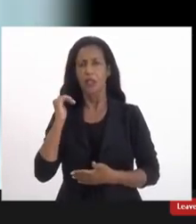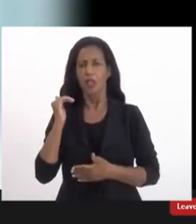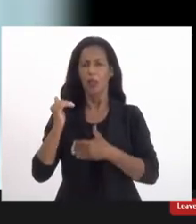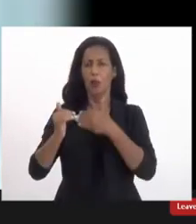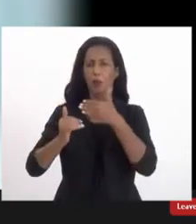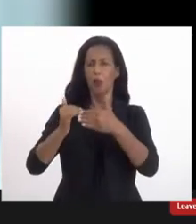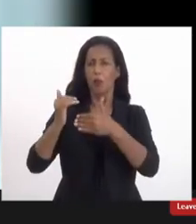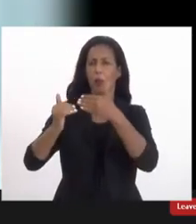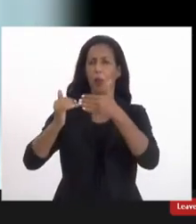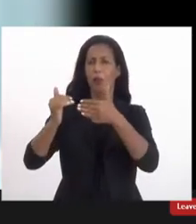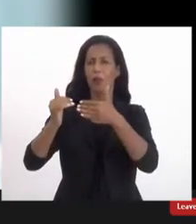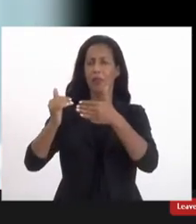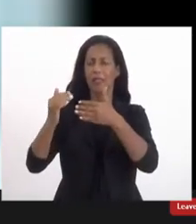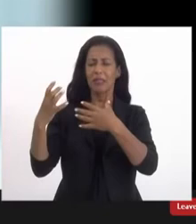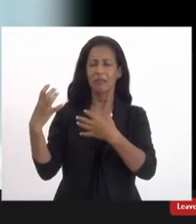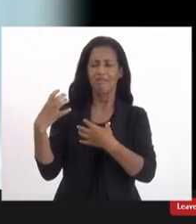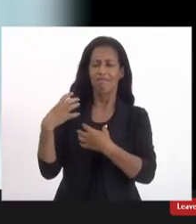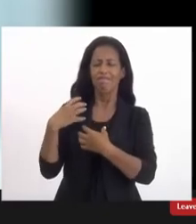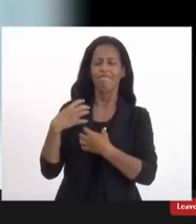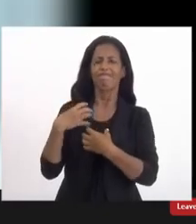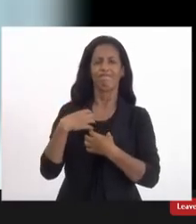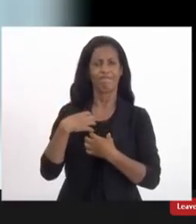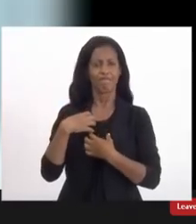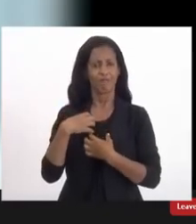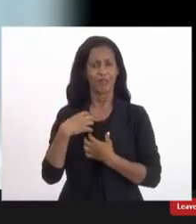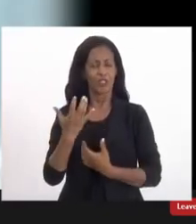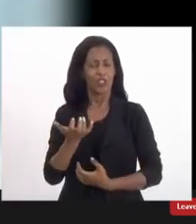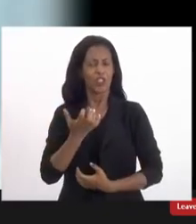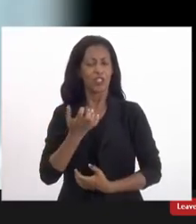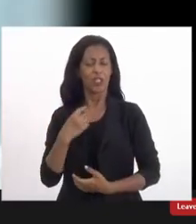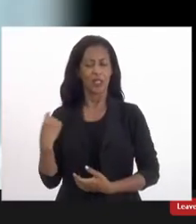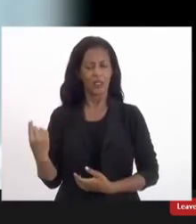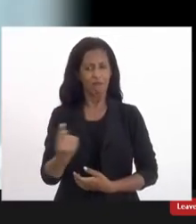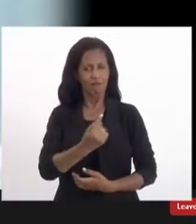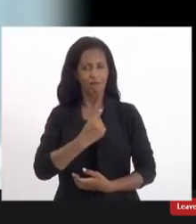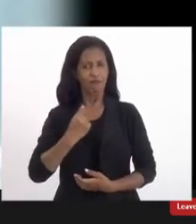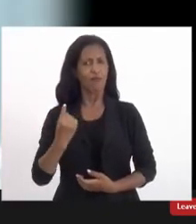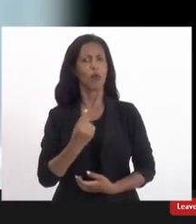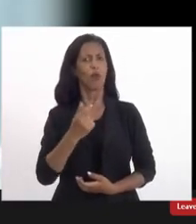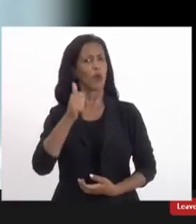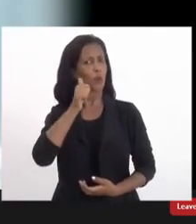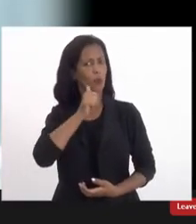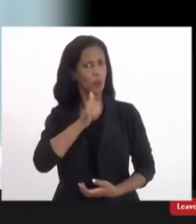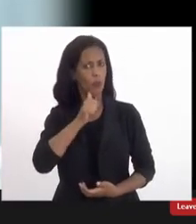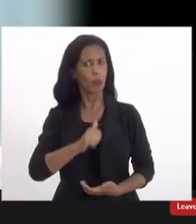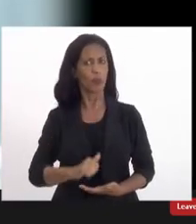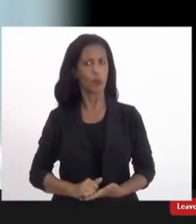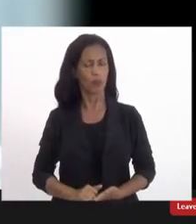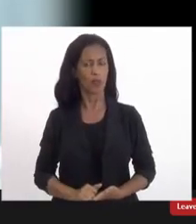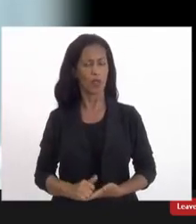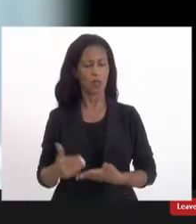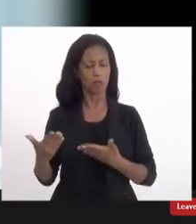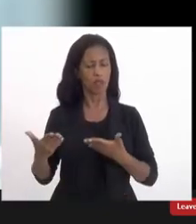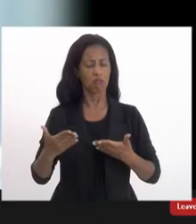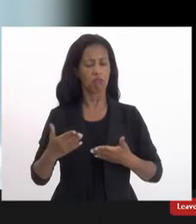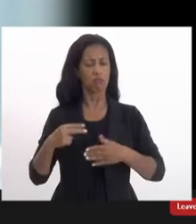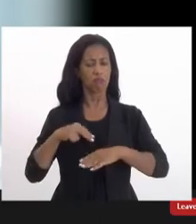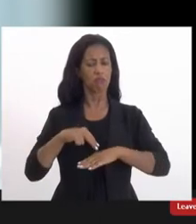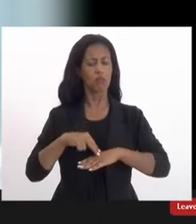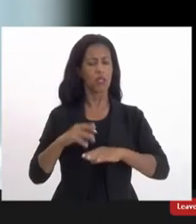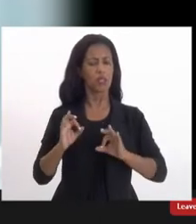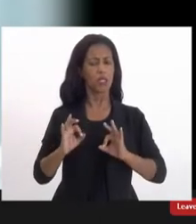sistemático de opressão né de querer que nós mulheres né estejamos sempre